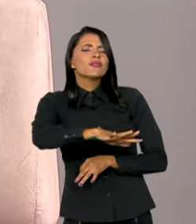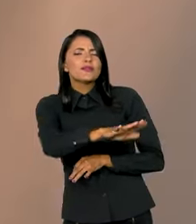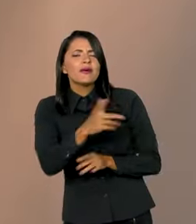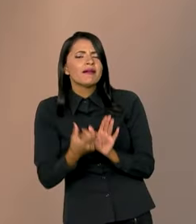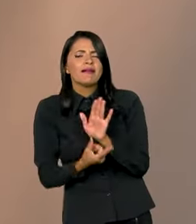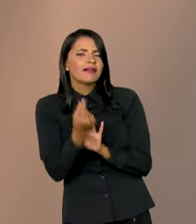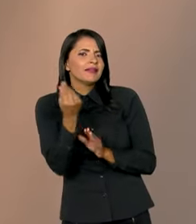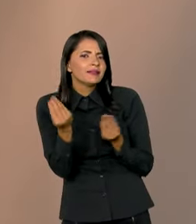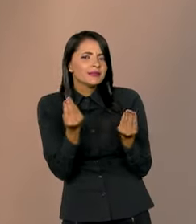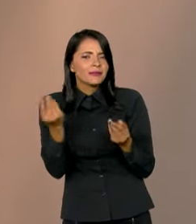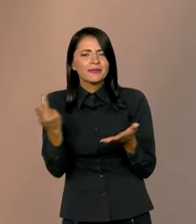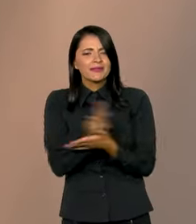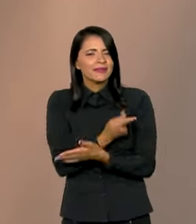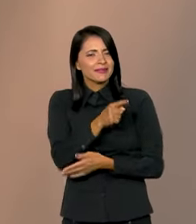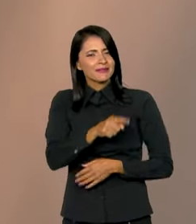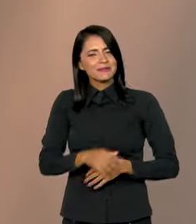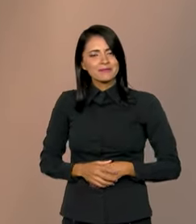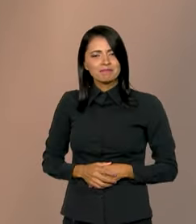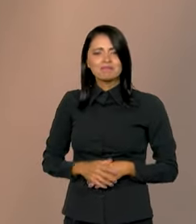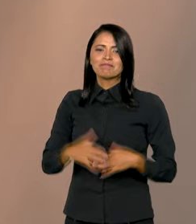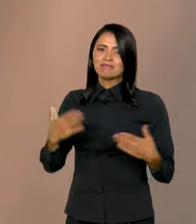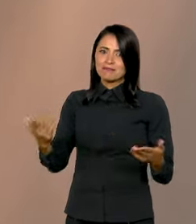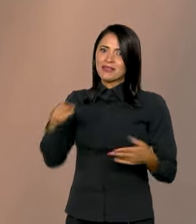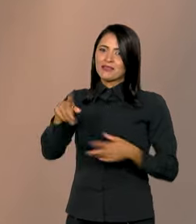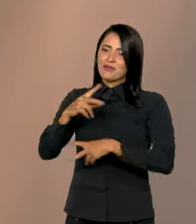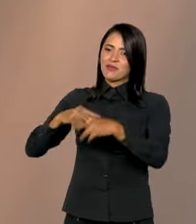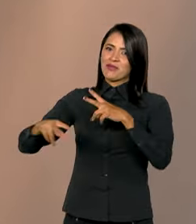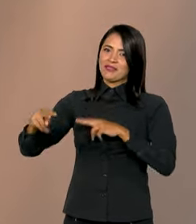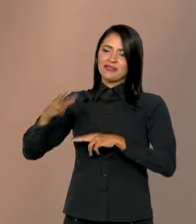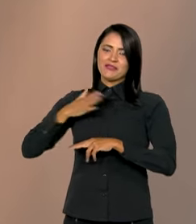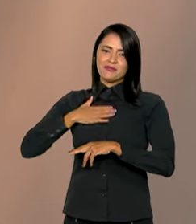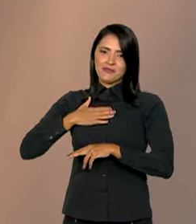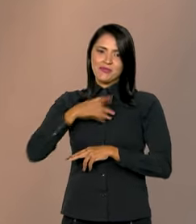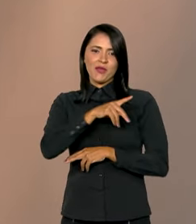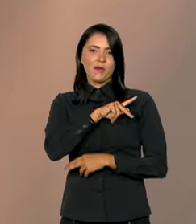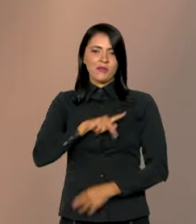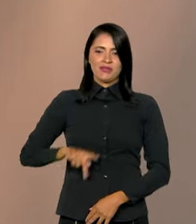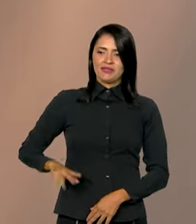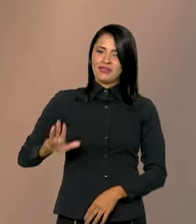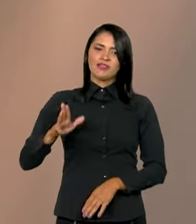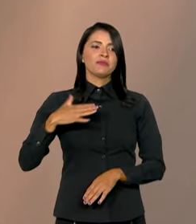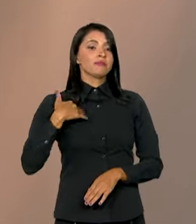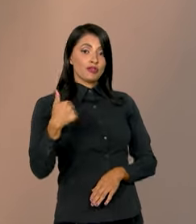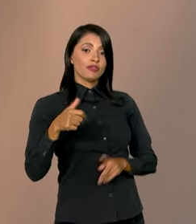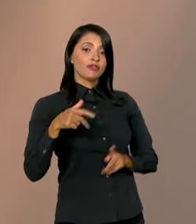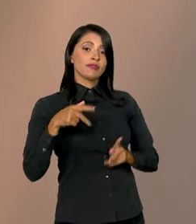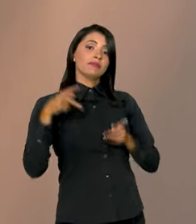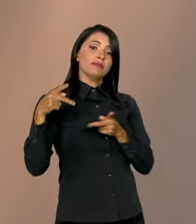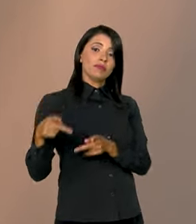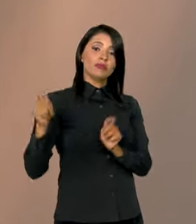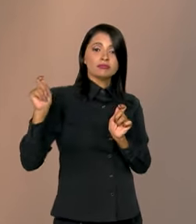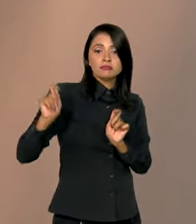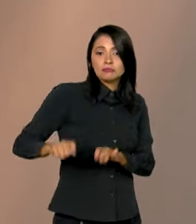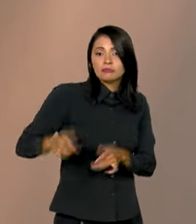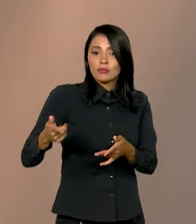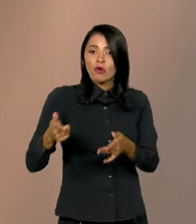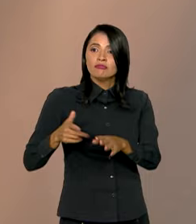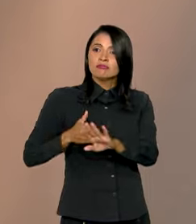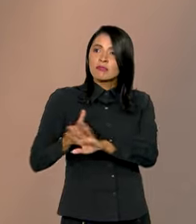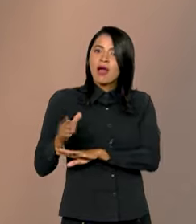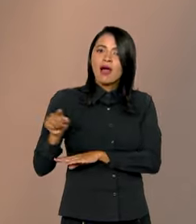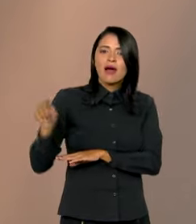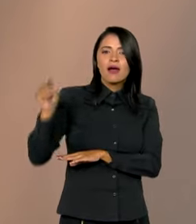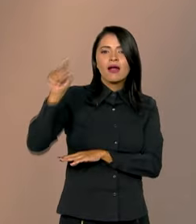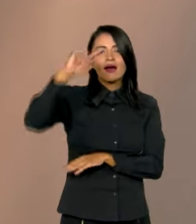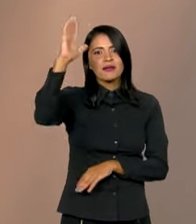ministra? Olha, acho que esse foi o grande presente que eu ganhei do presidente Lula, quando ele me convidou e me permitiu rodar o Brasil. Nós